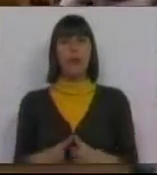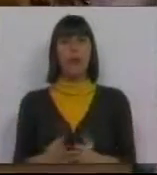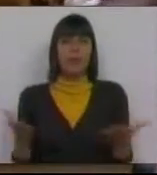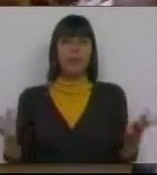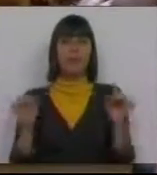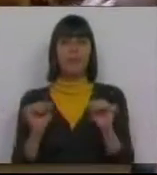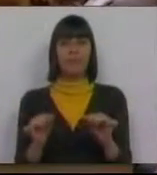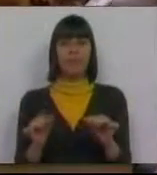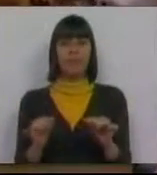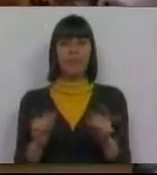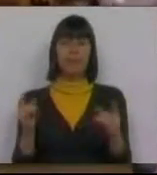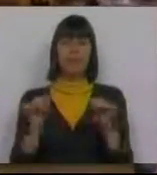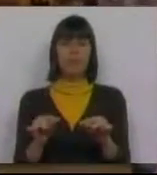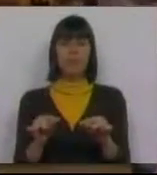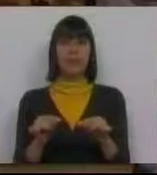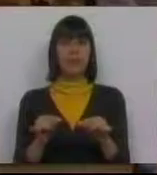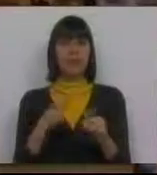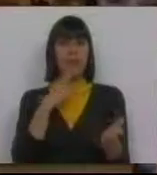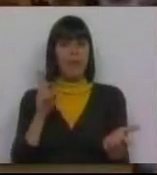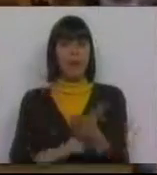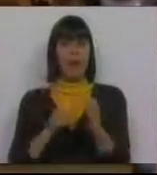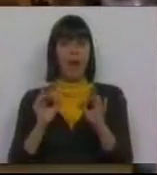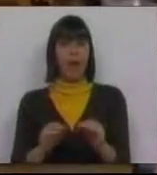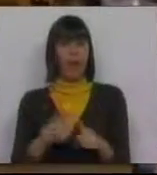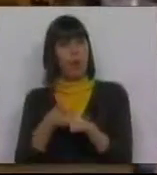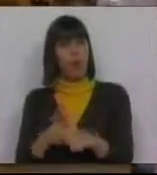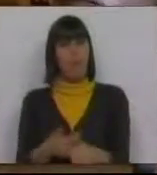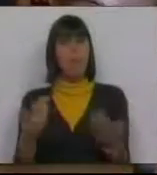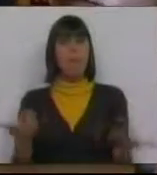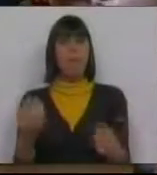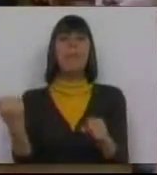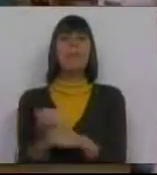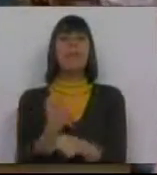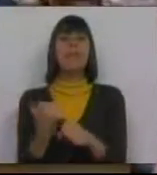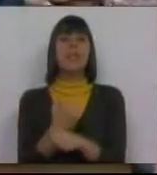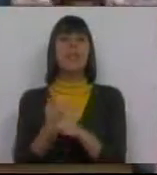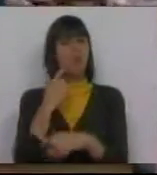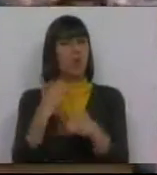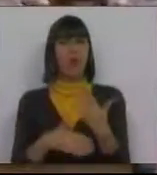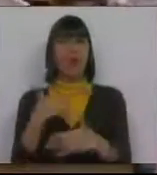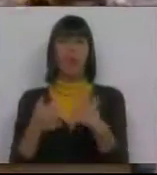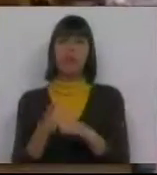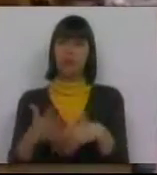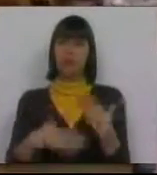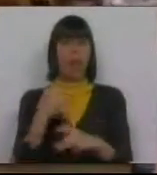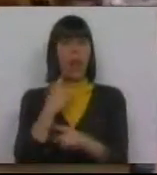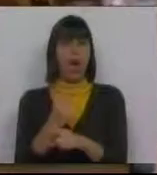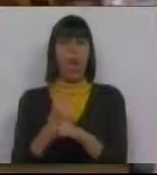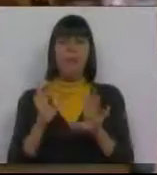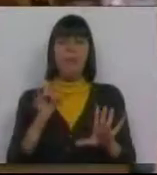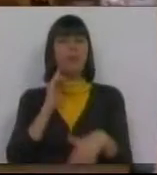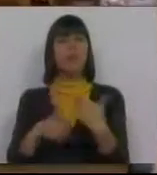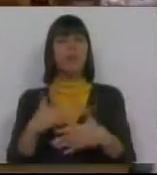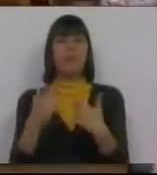que com este facto, com este cumprimento, os serviços continuam funcionando e